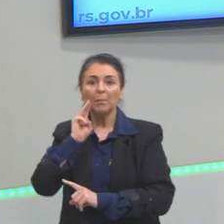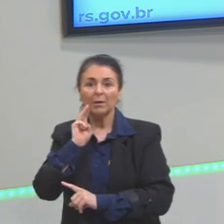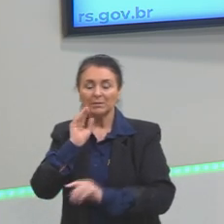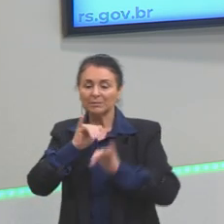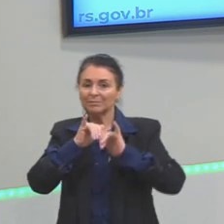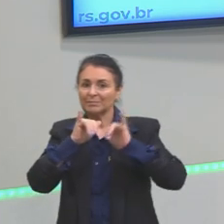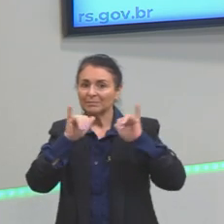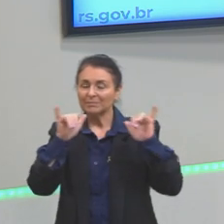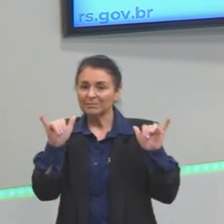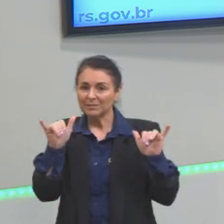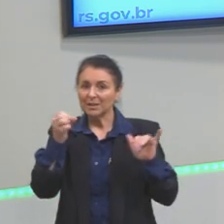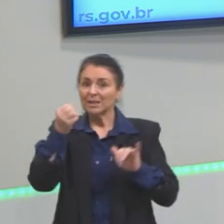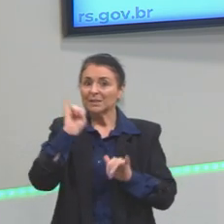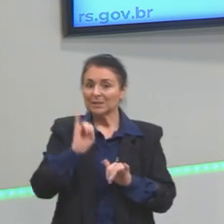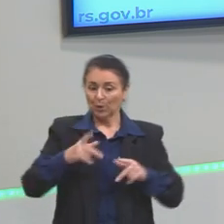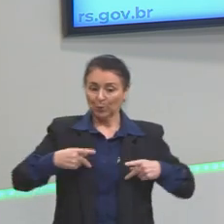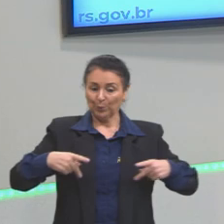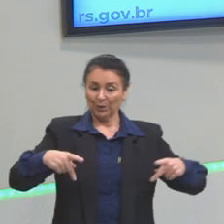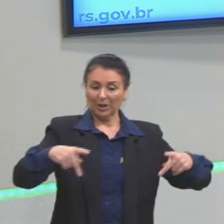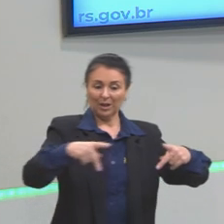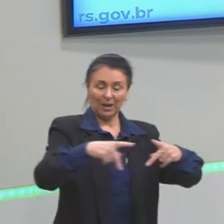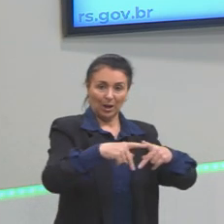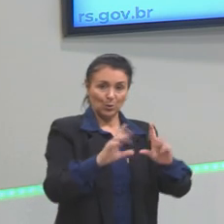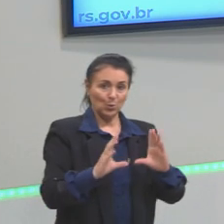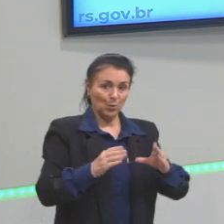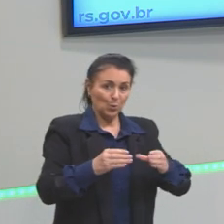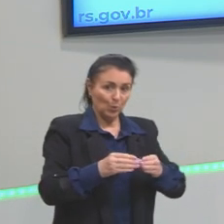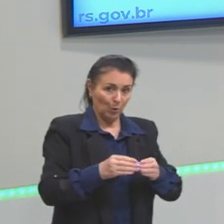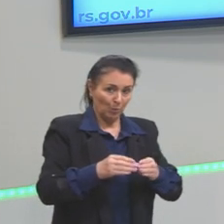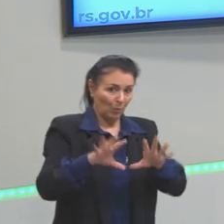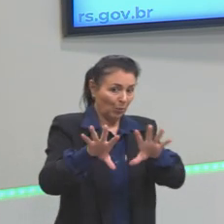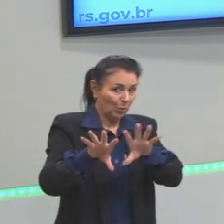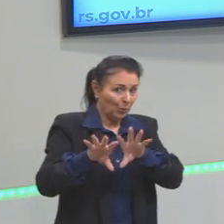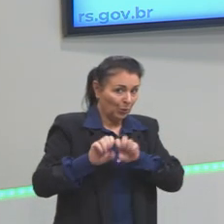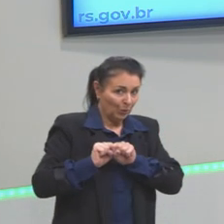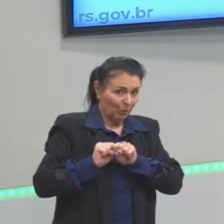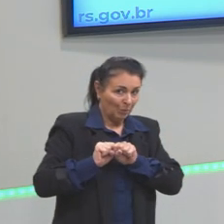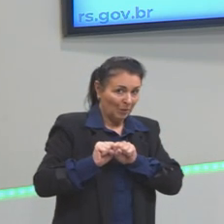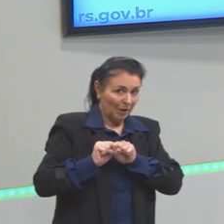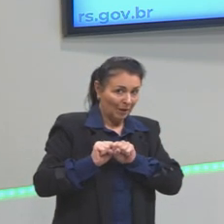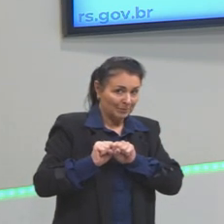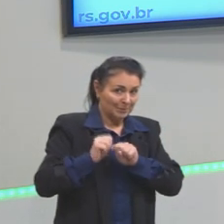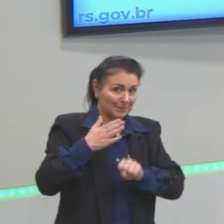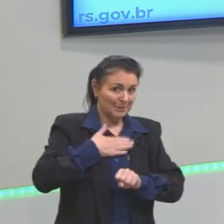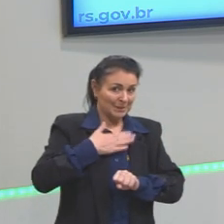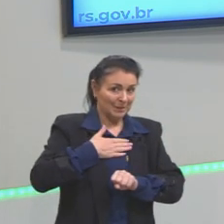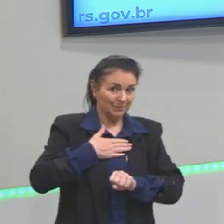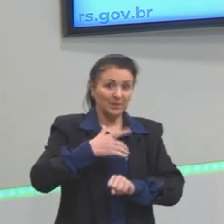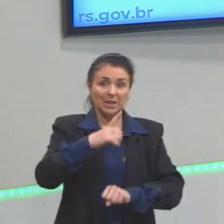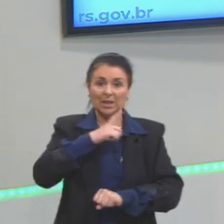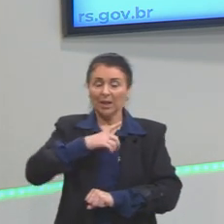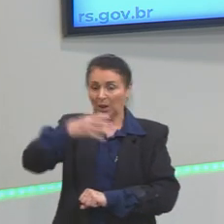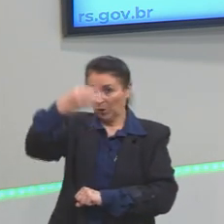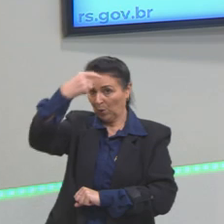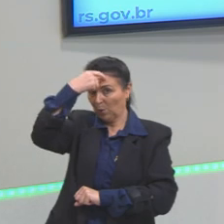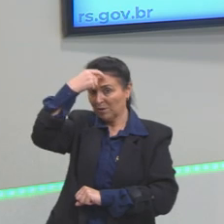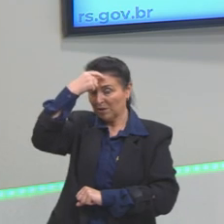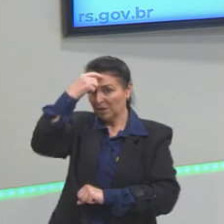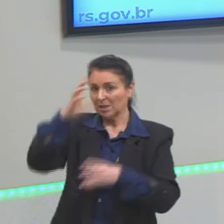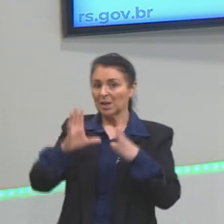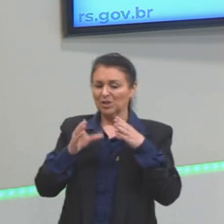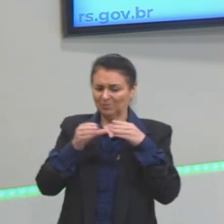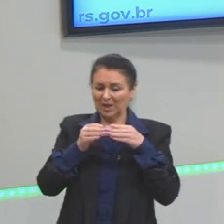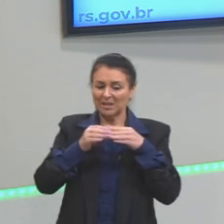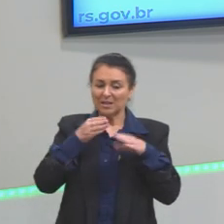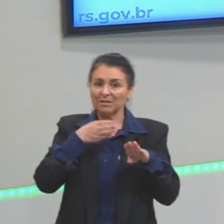se o proletariado tomasse consciência de classe, ele poderia derrubar a burguesia.